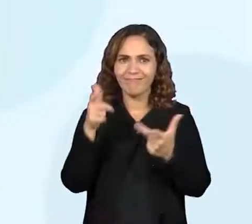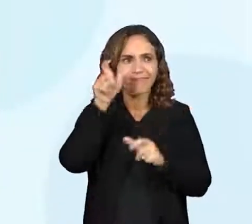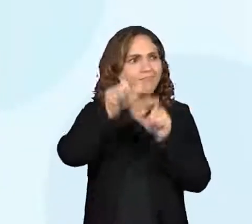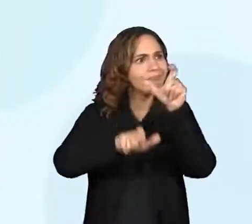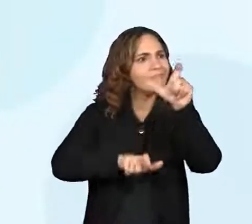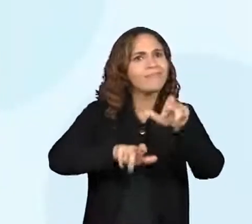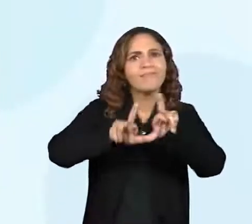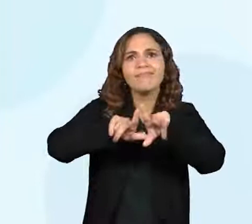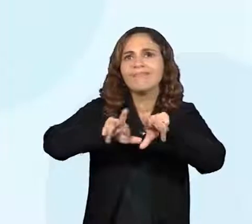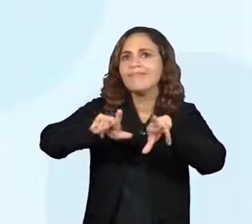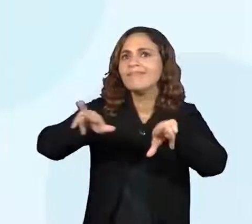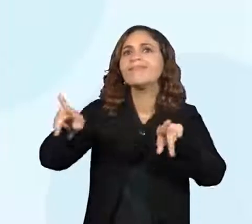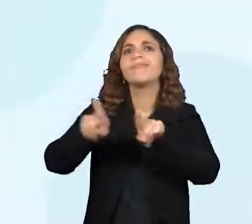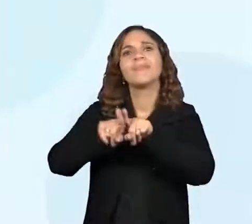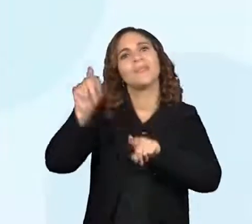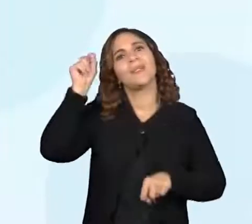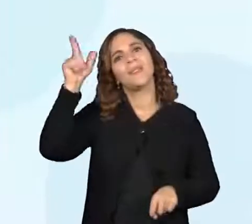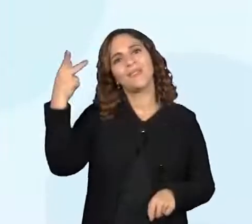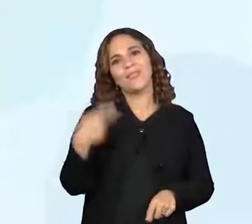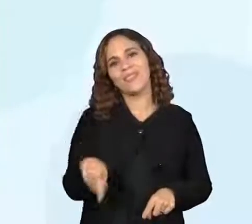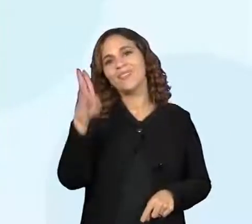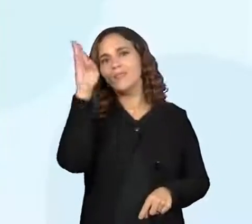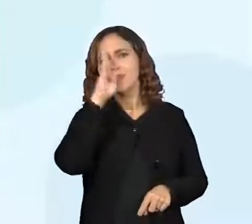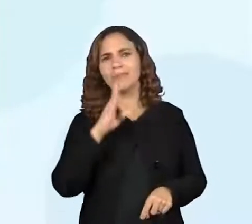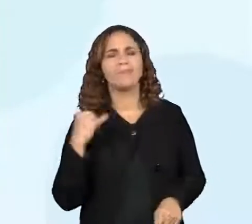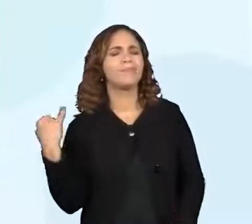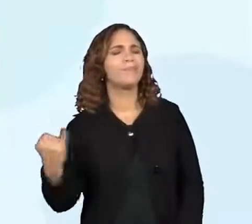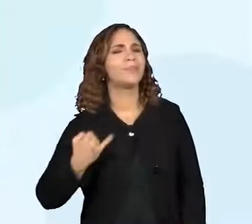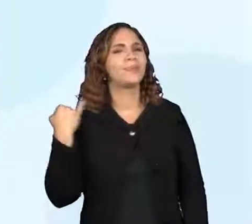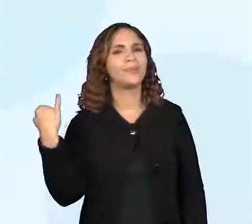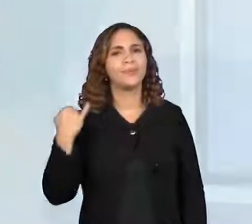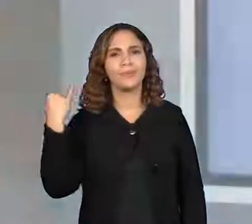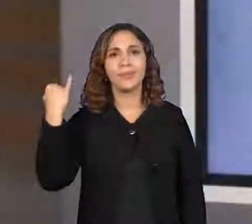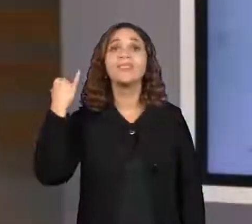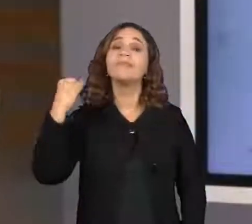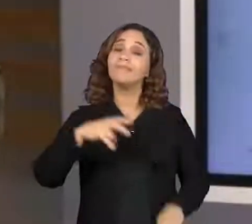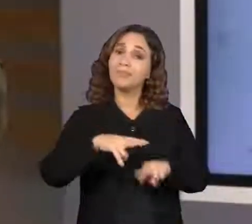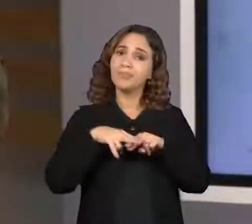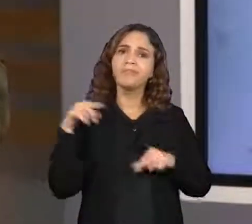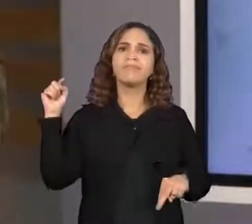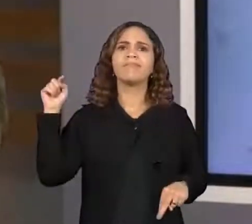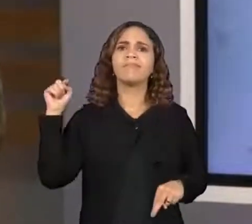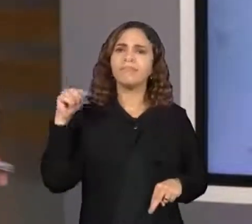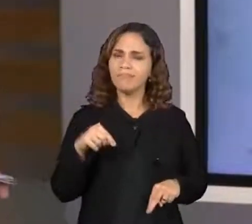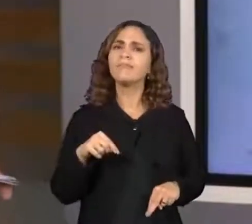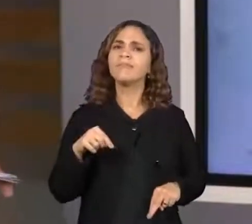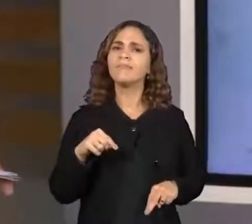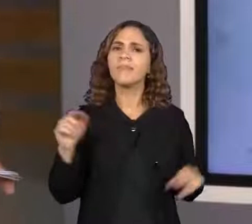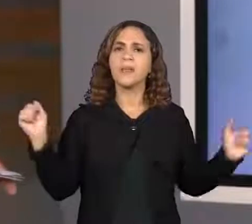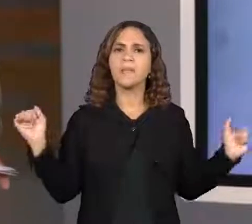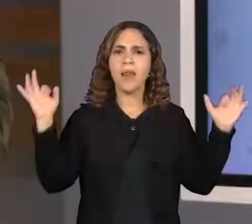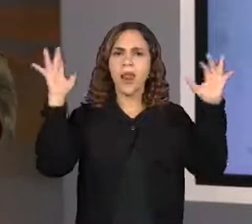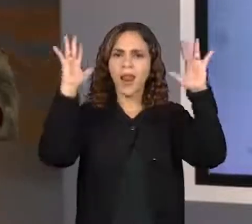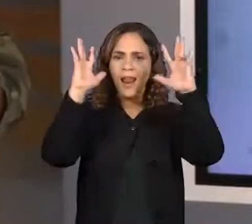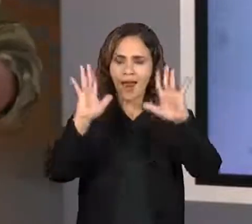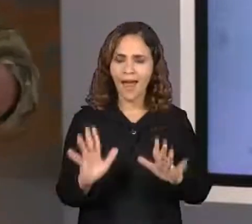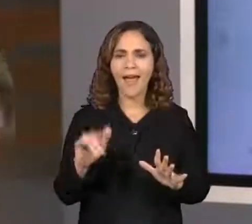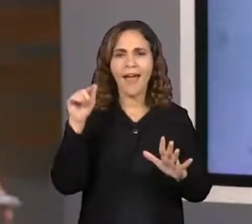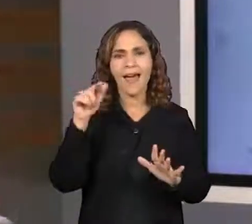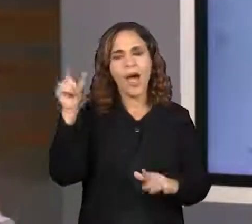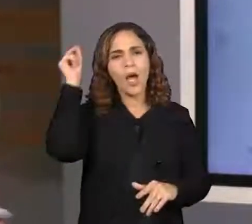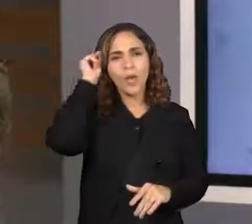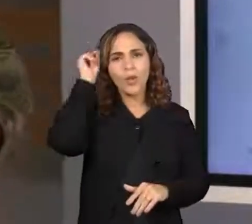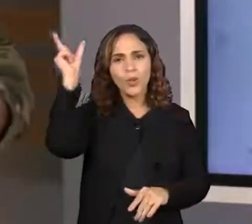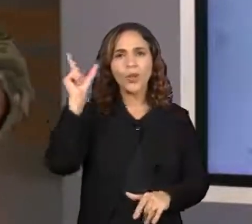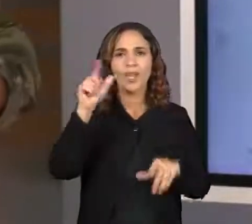mas cultural aqui no Brasil, tão importante e fazendo com que o Brasil seja realmente um celeiro de cultura e de